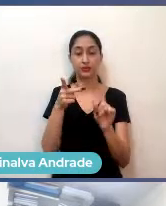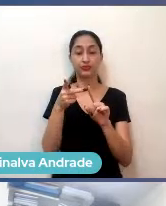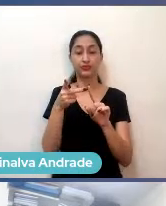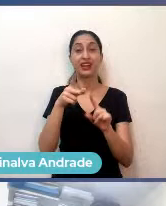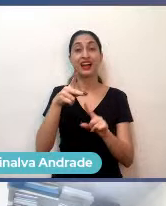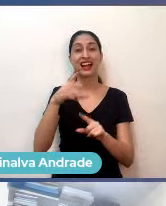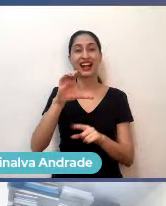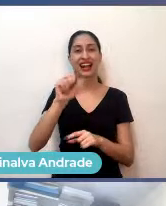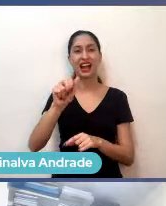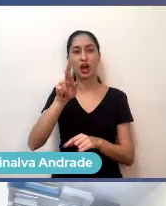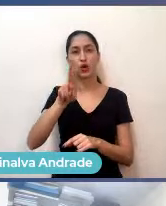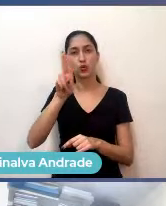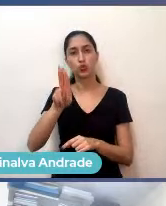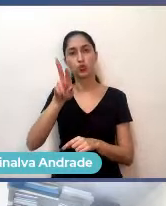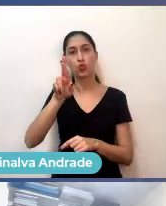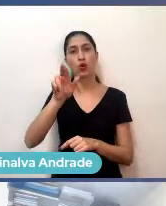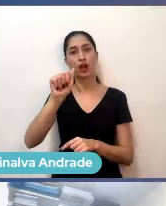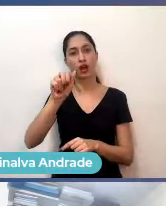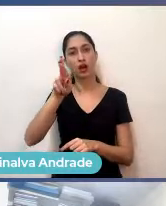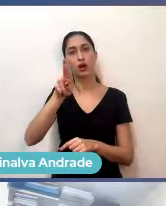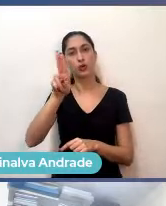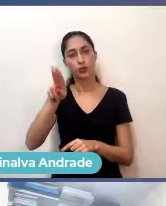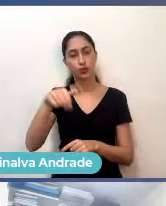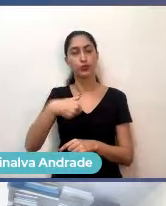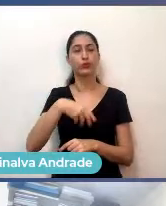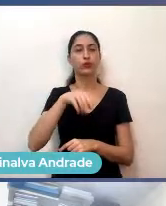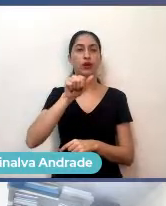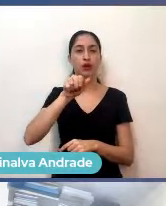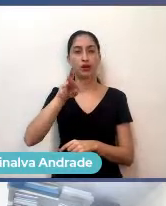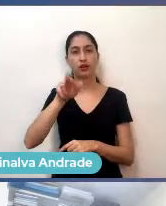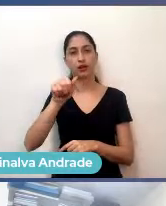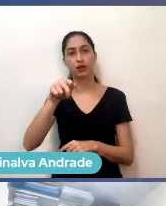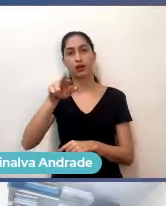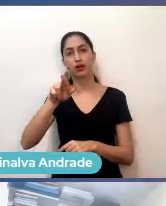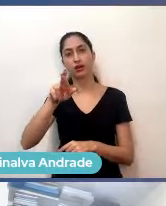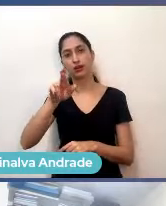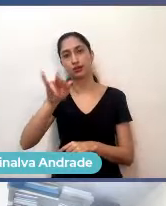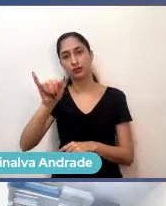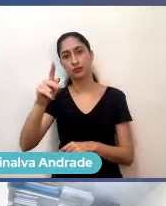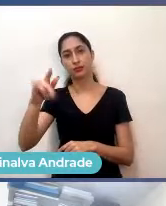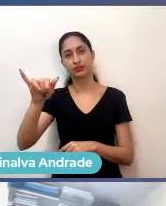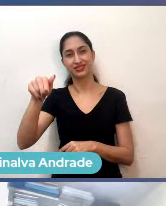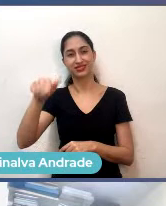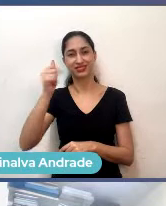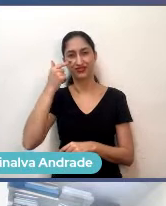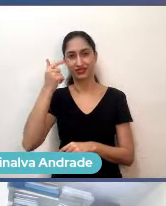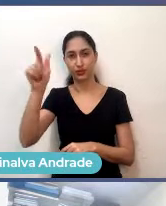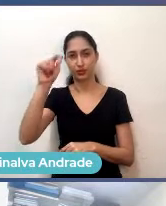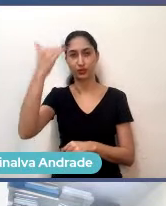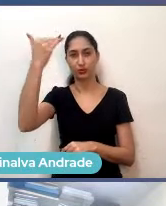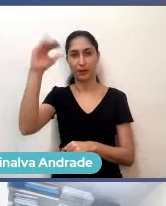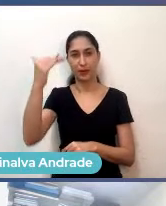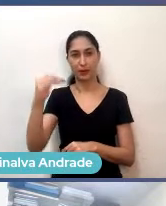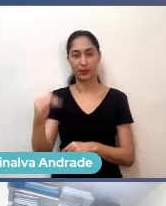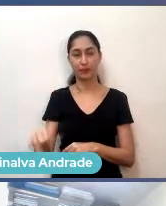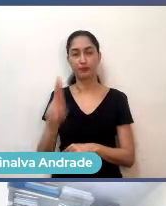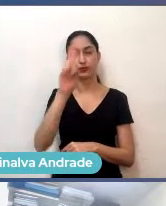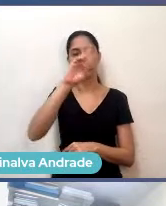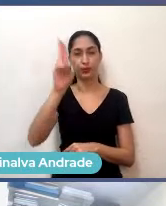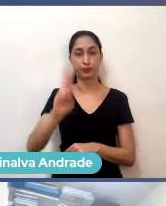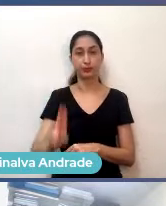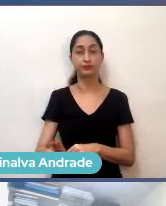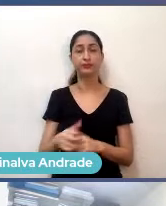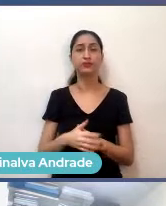Petrolina, Serra Talhada, Garanhuns e Araripina. Como vocês bem sabem, que todo o ecossistema, ele